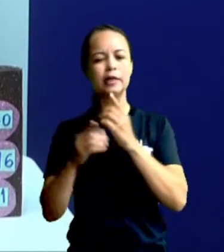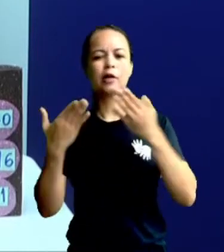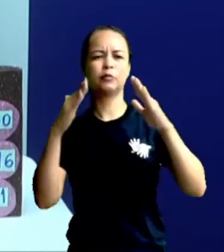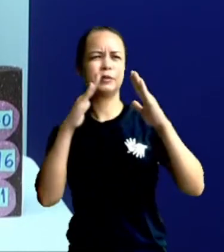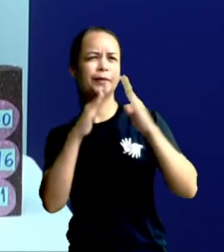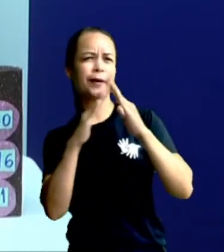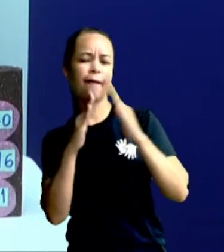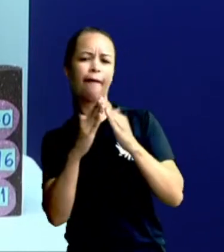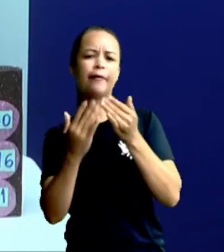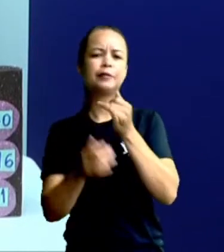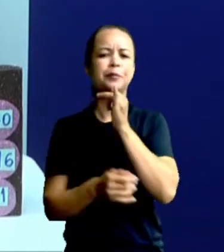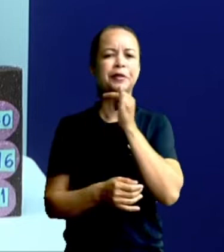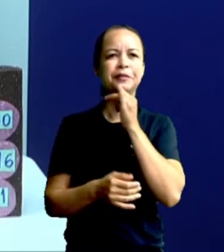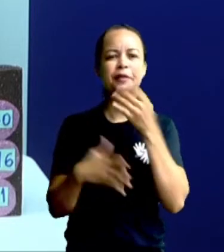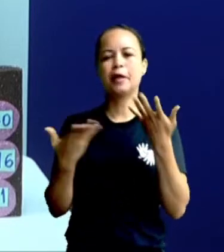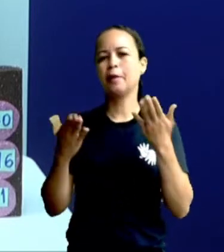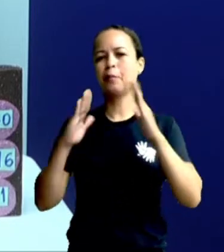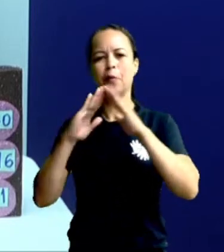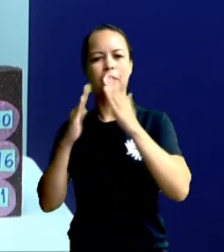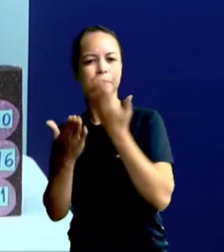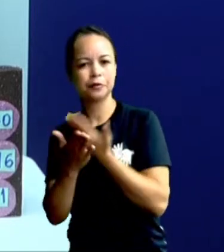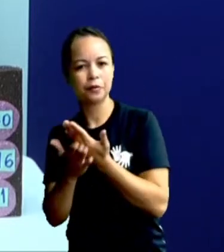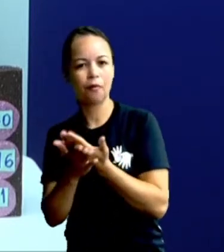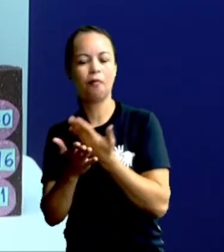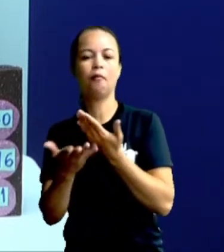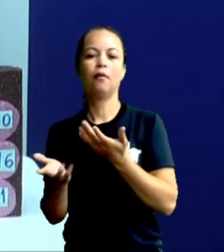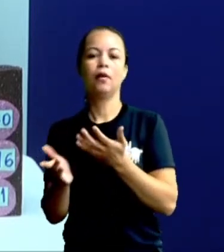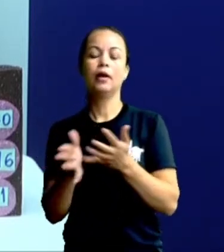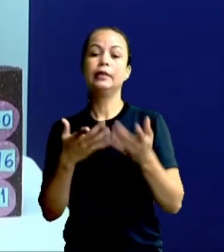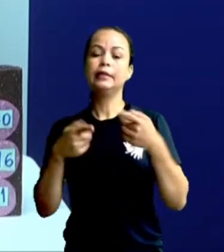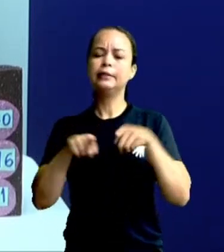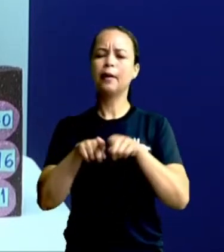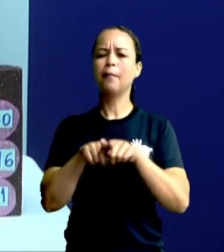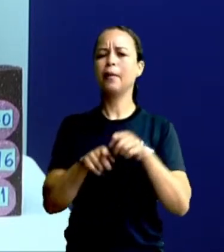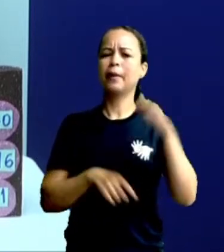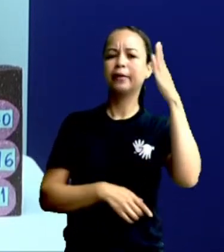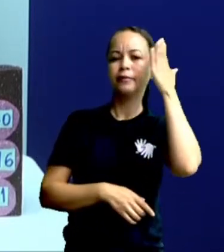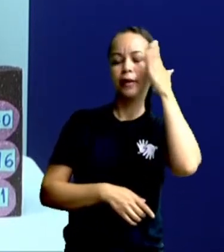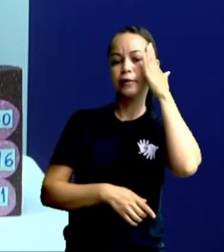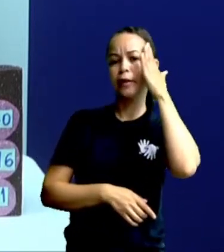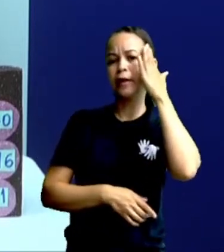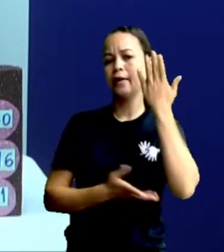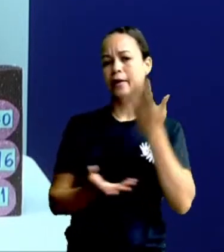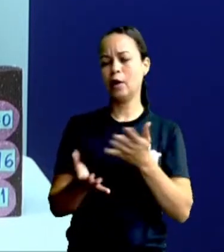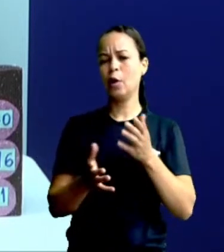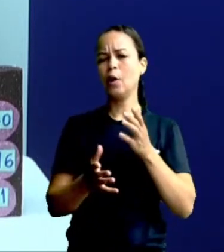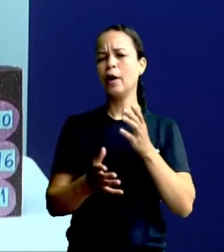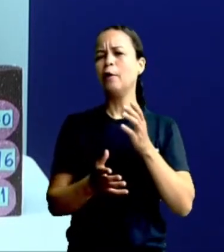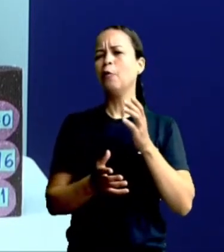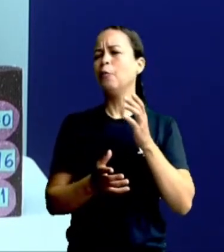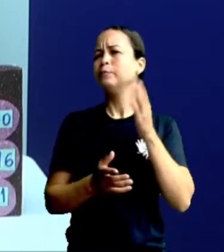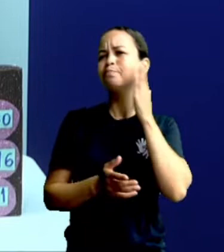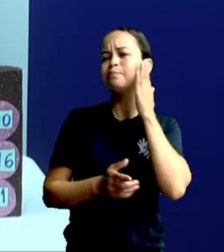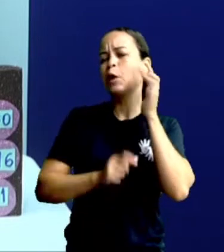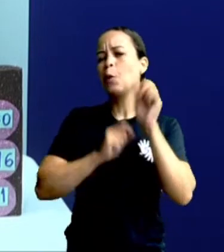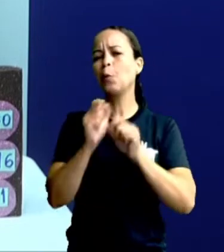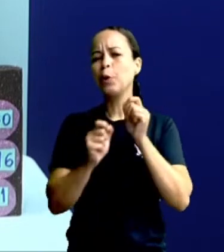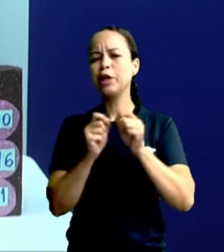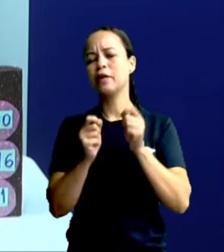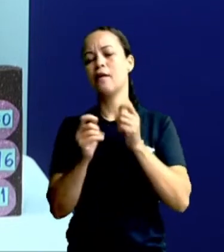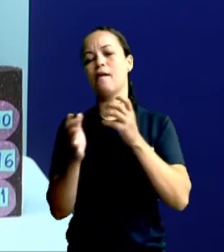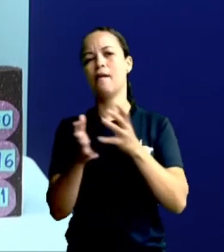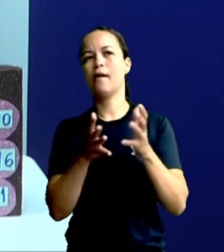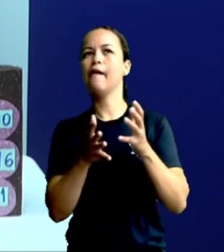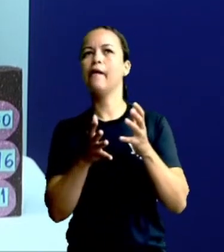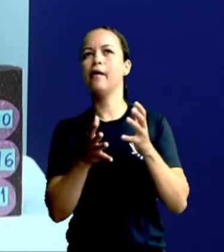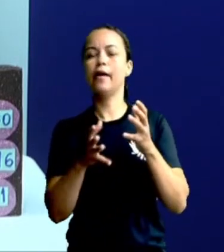ou até mesmo na escola, para a gente entender o que é uma conta, o que é a operação de